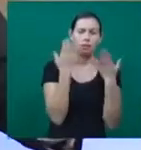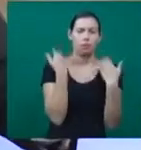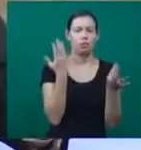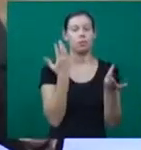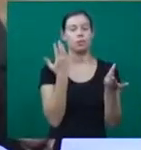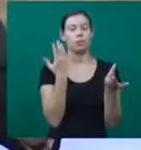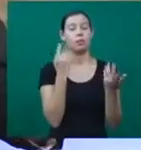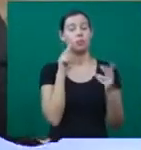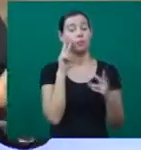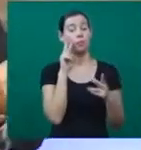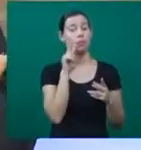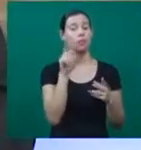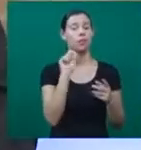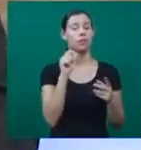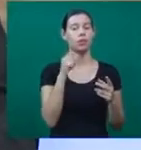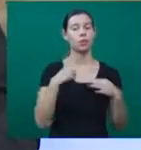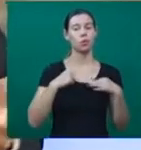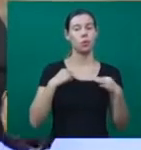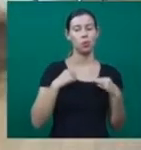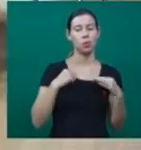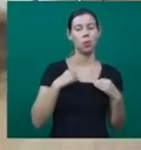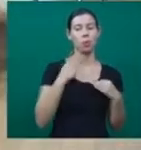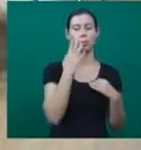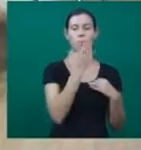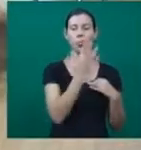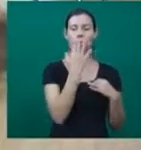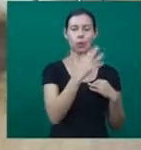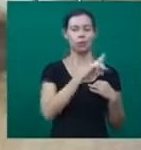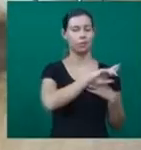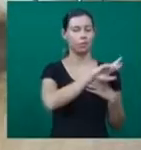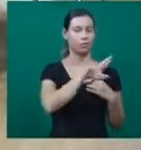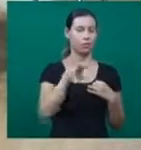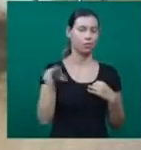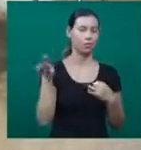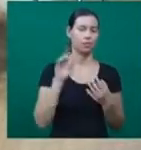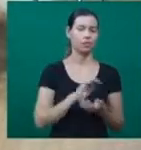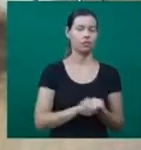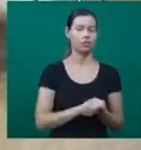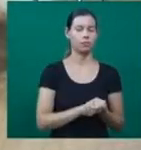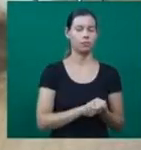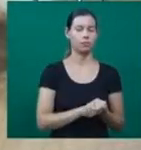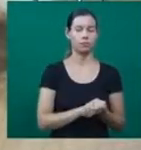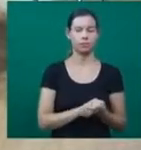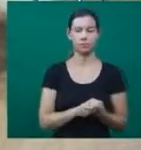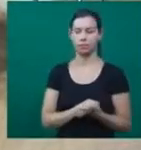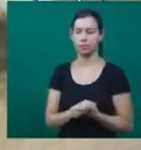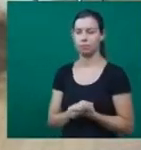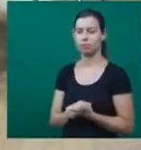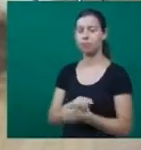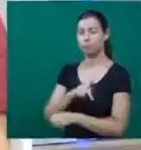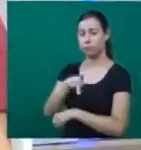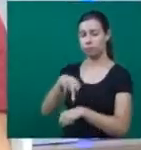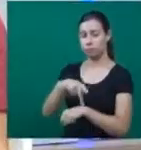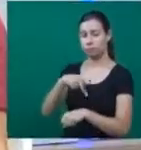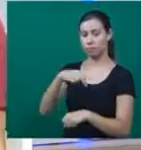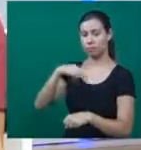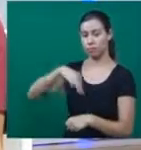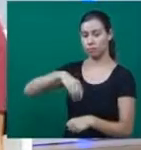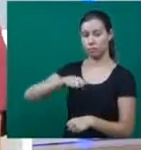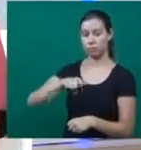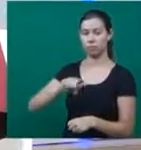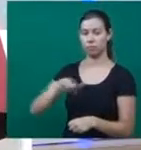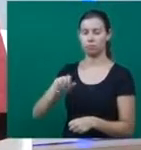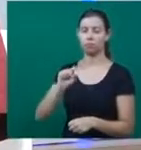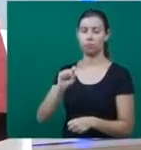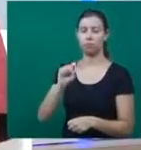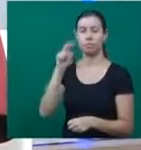eles têm uma beleza muito grande nas próprias cores que eles utilizam, nas mensagens passadas no tecido, não mesmo? É E que também está no livro, a gente percebe isso. É verdade. O País do